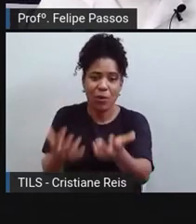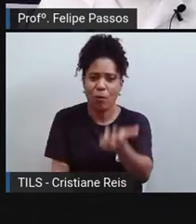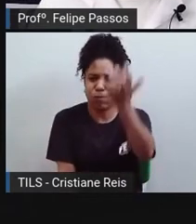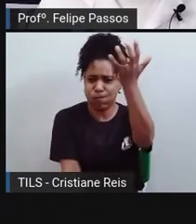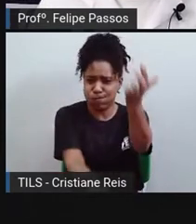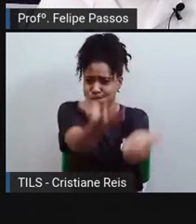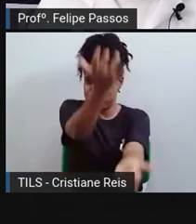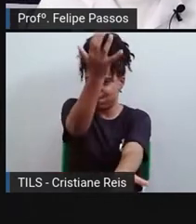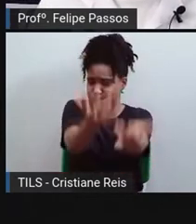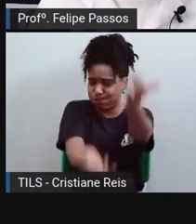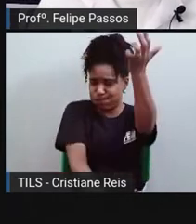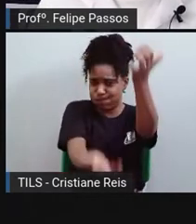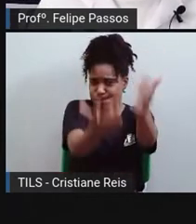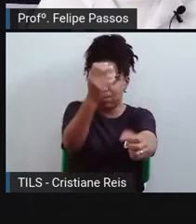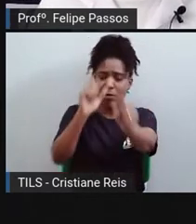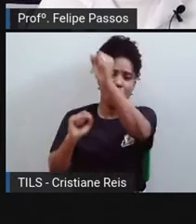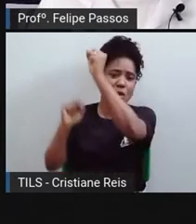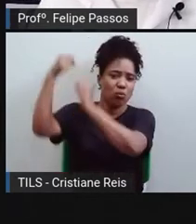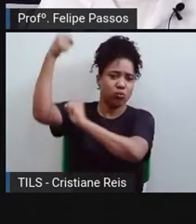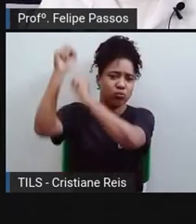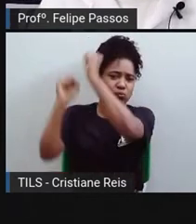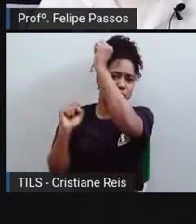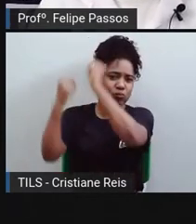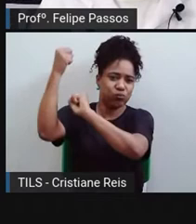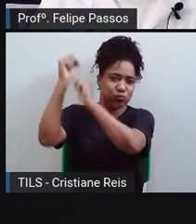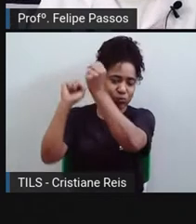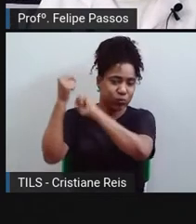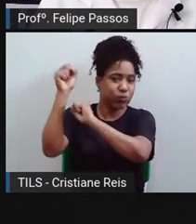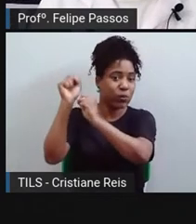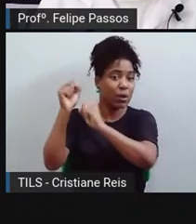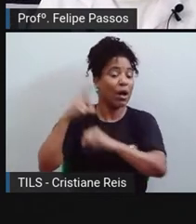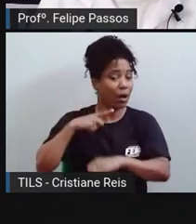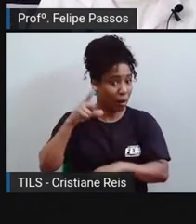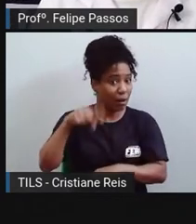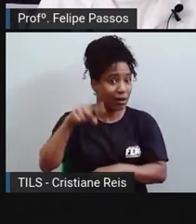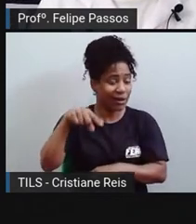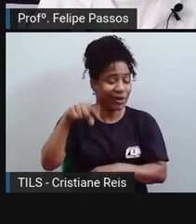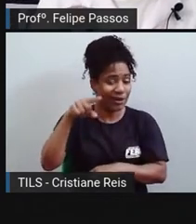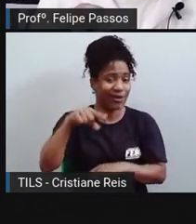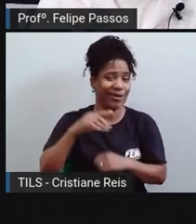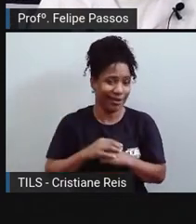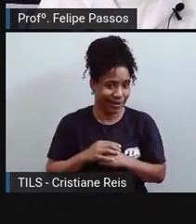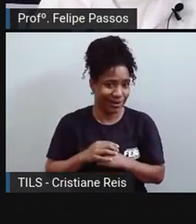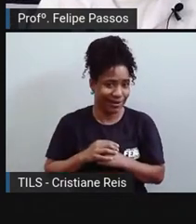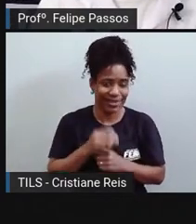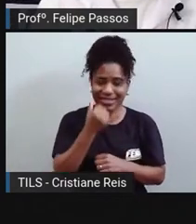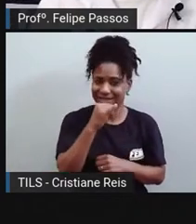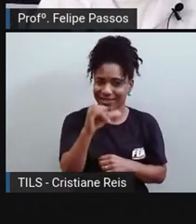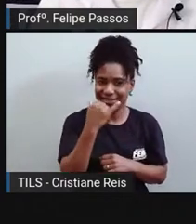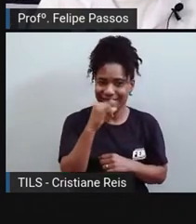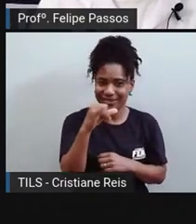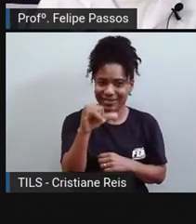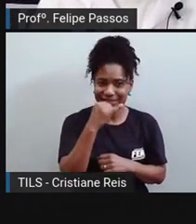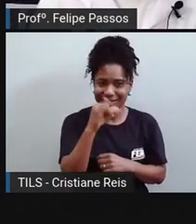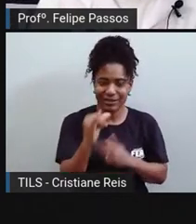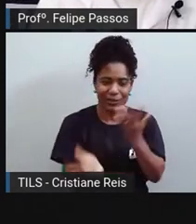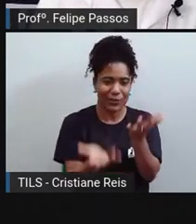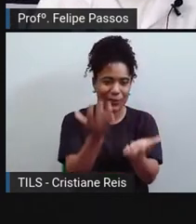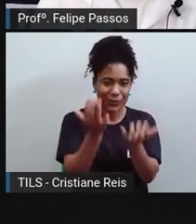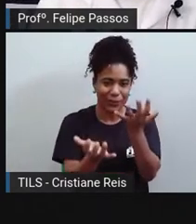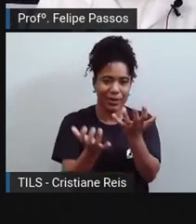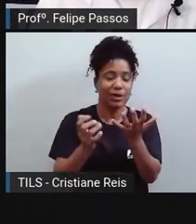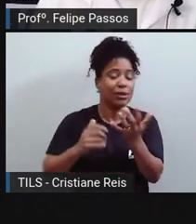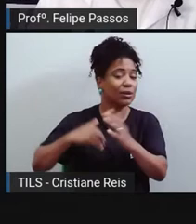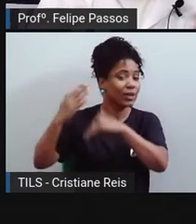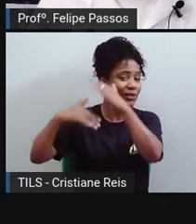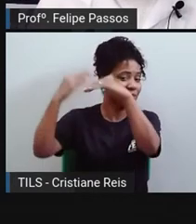vegetação, de florestas antigas, que foram fossilizadas e formaram aquele carvão. Então, você tem na Revolução Industrial um